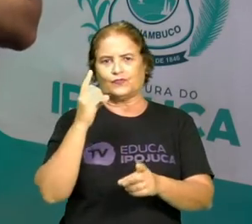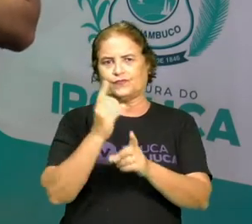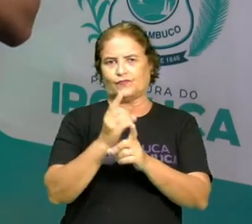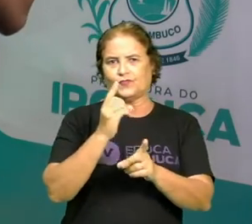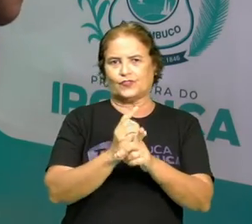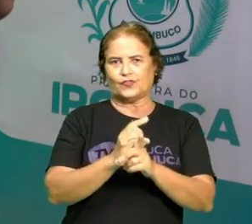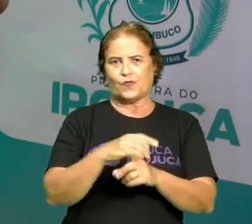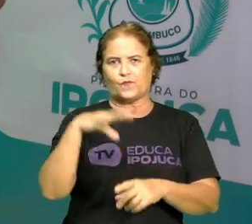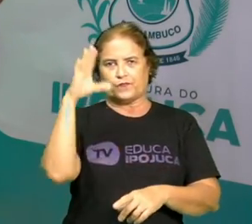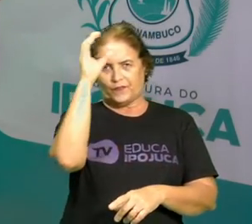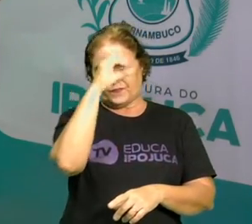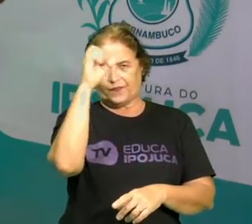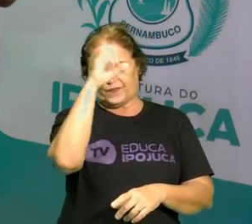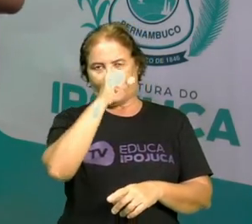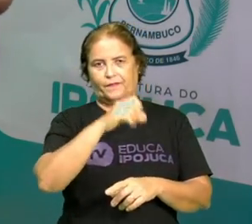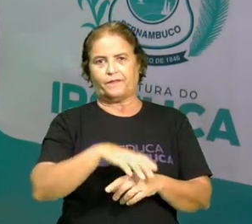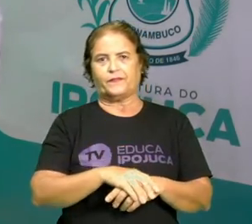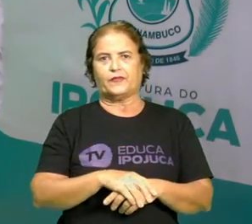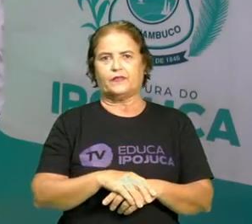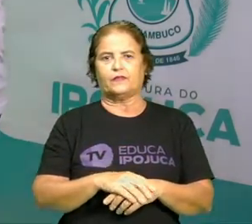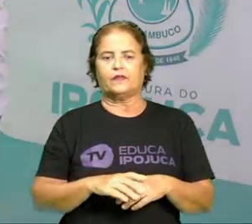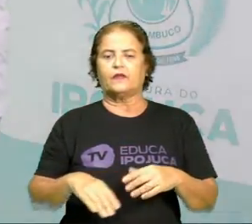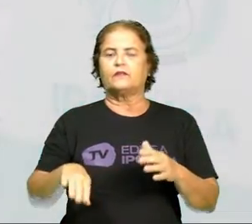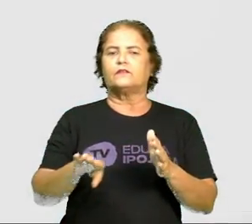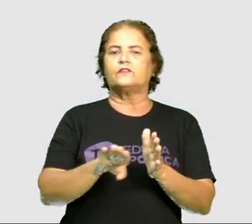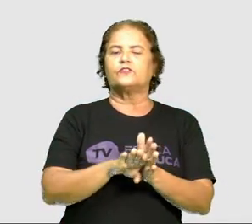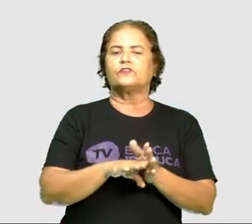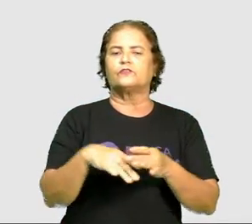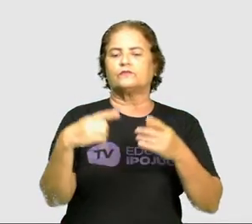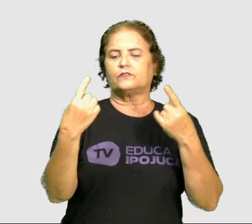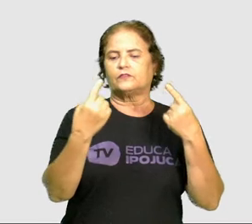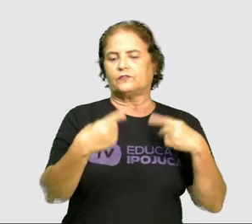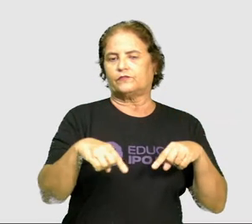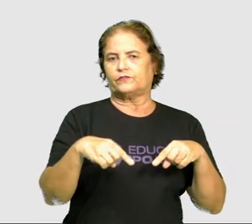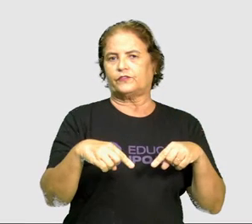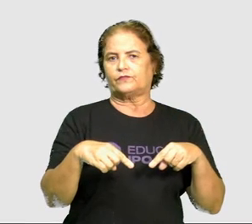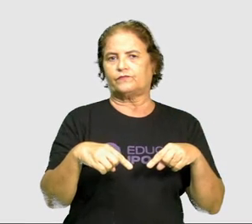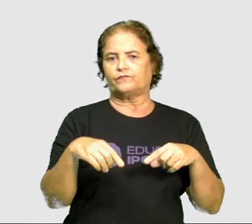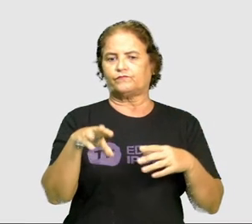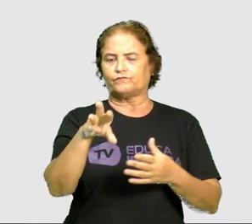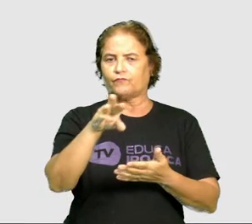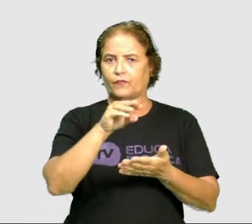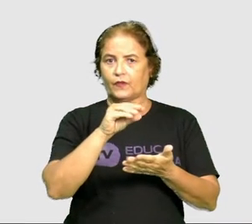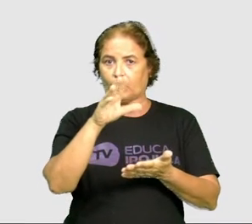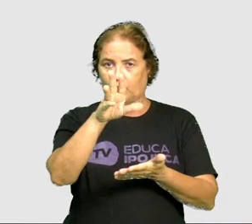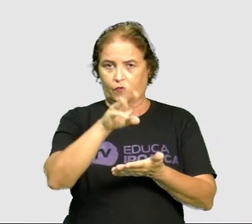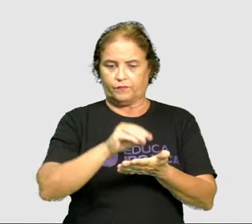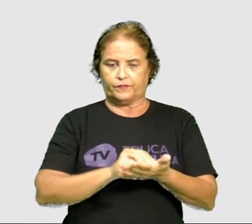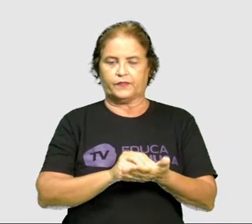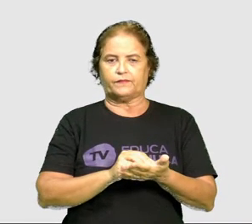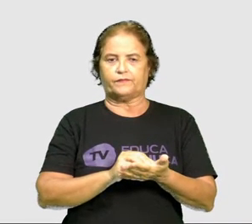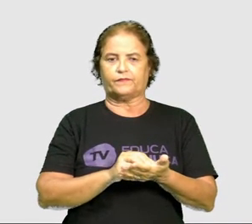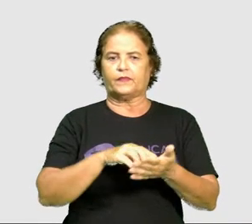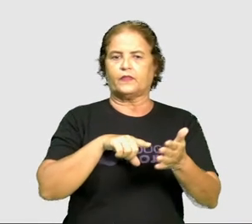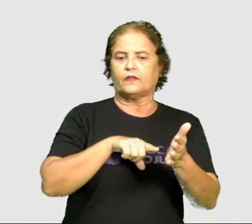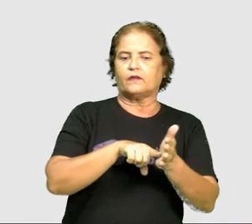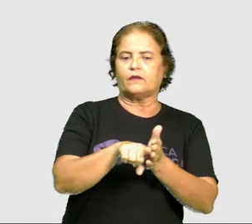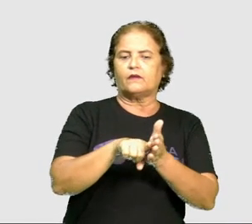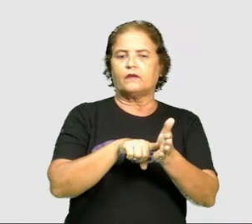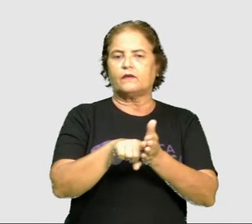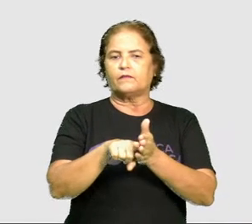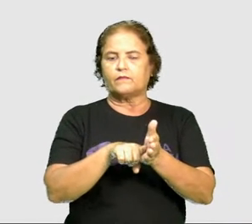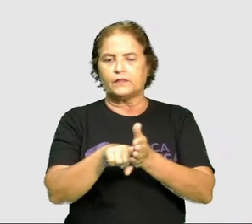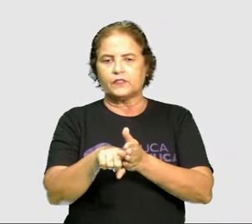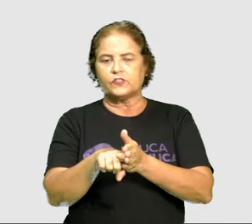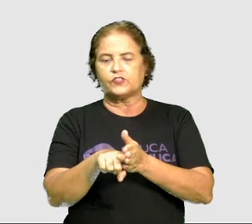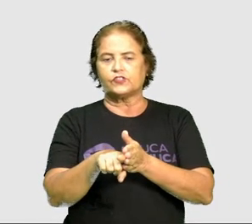Nesse descobrir e nesse aprender, chega o nosso desafio. Tome nota. Pesquise uma foto da